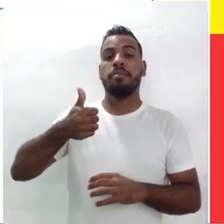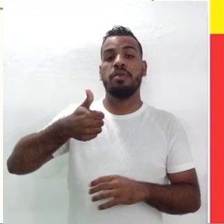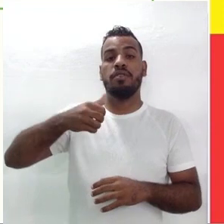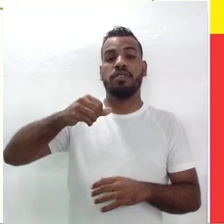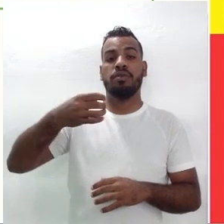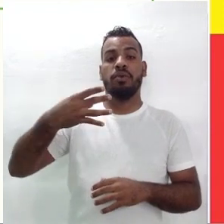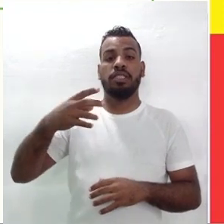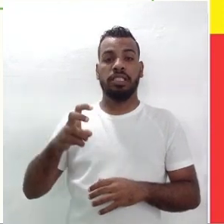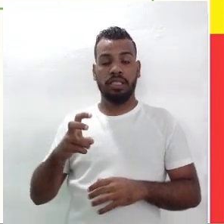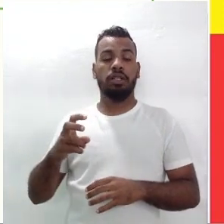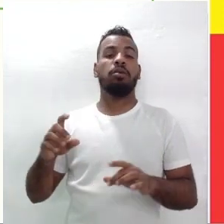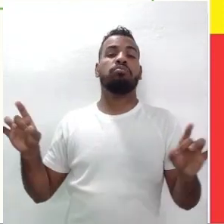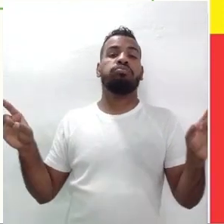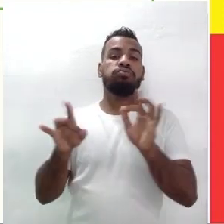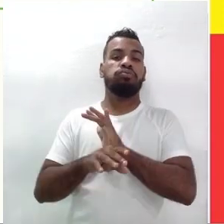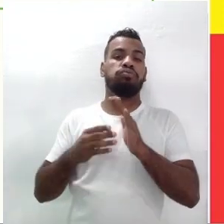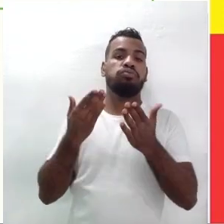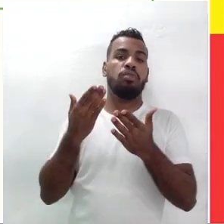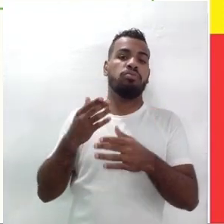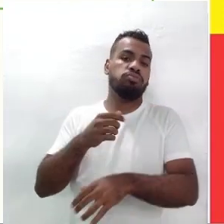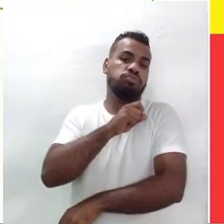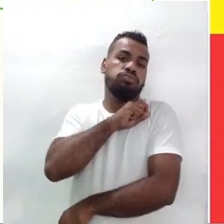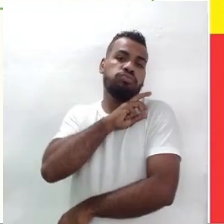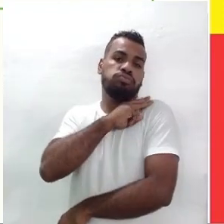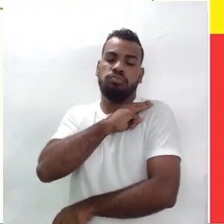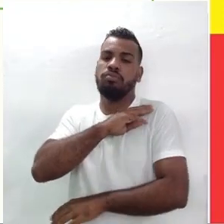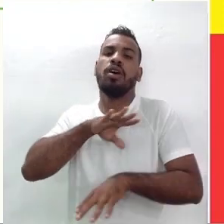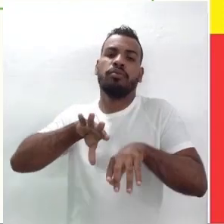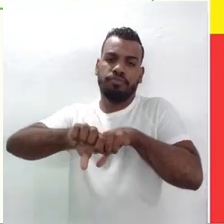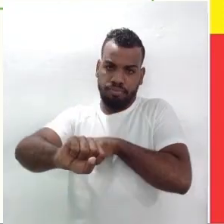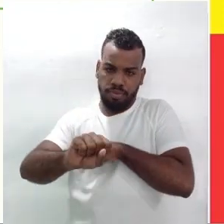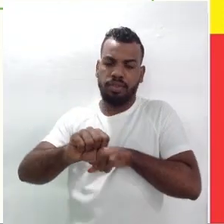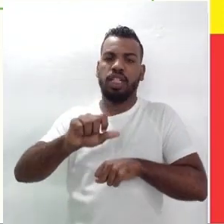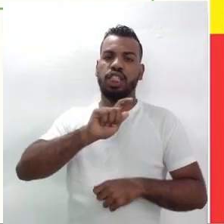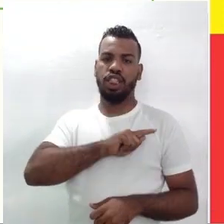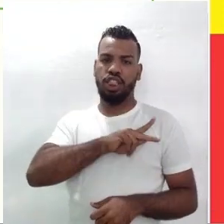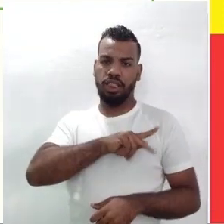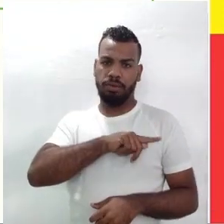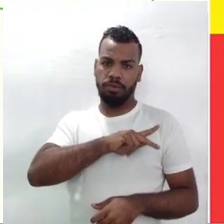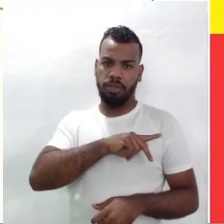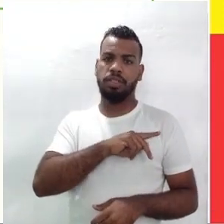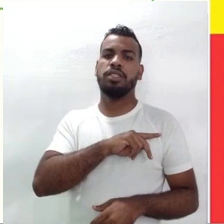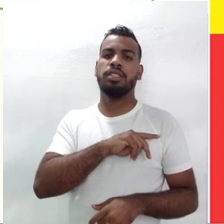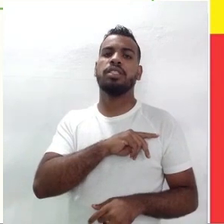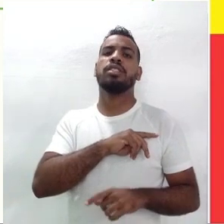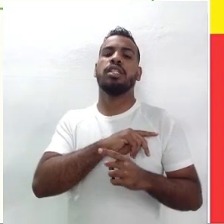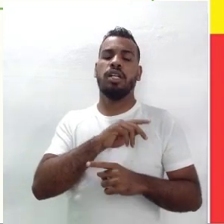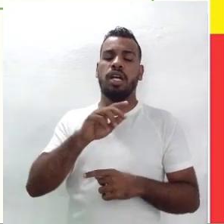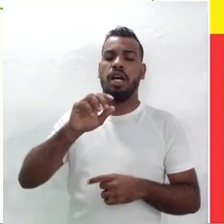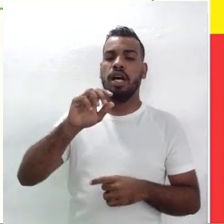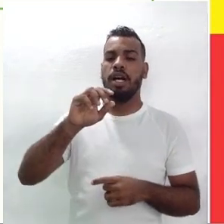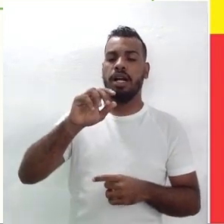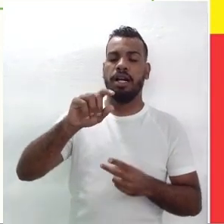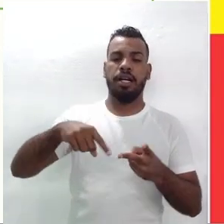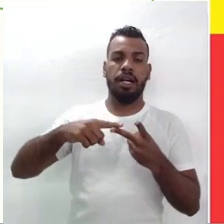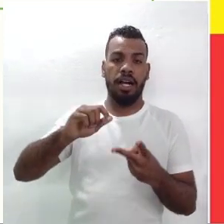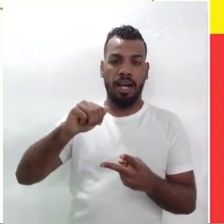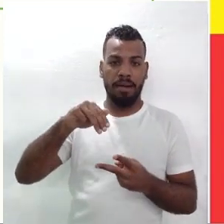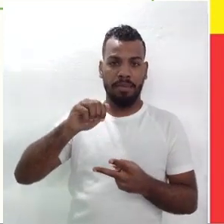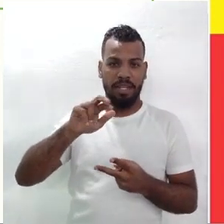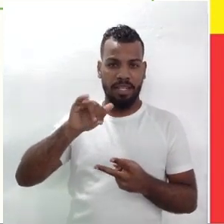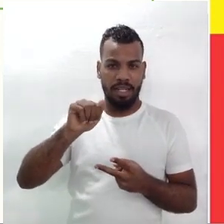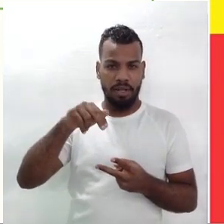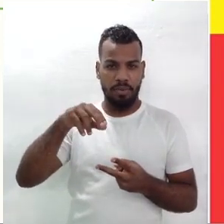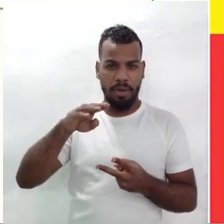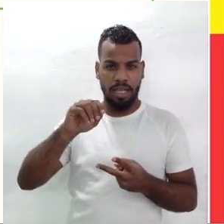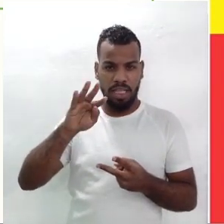estudos secundários, no ginásio pernambucano, no colégio americano Batista e no colégio Oswaldo Cruz. No ano seguinte, no caso